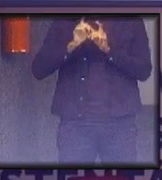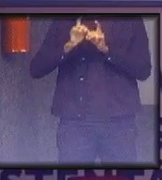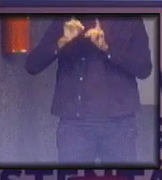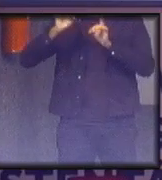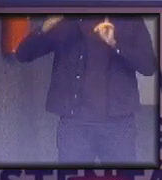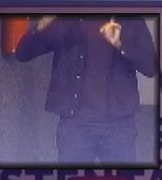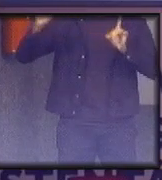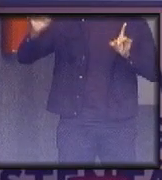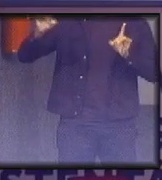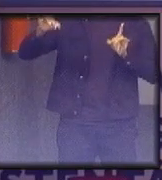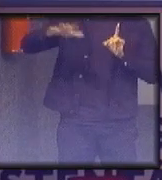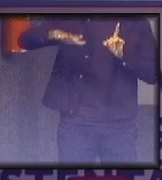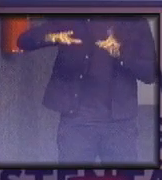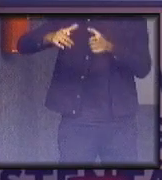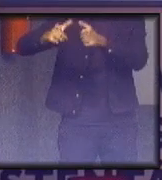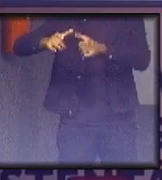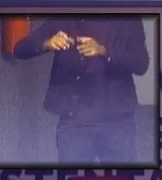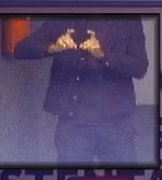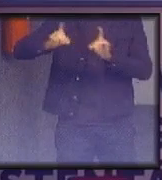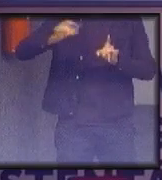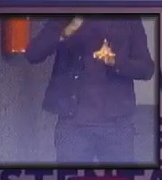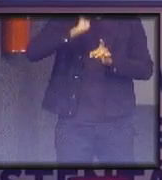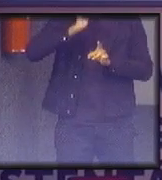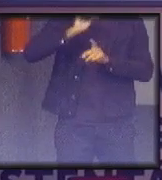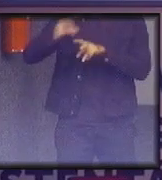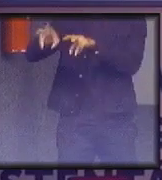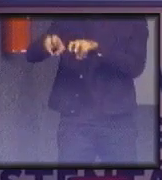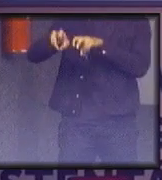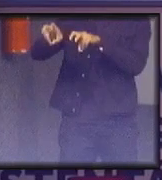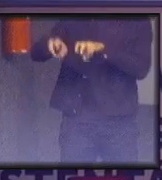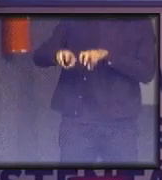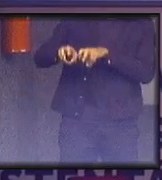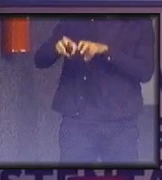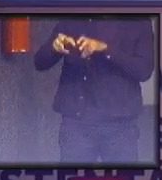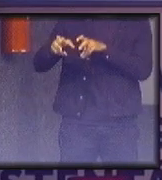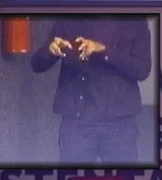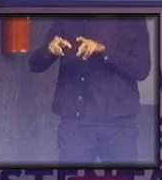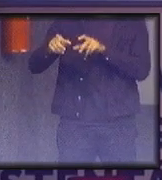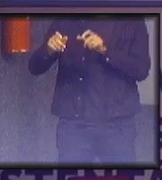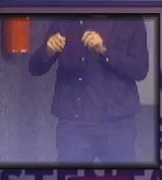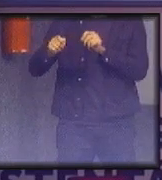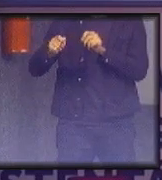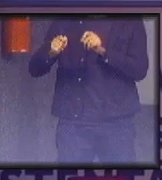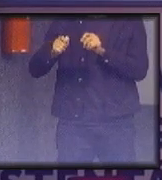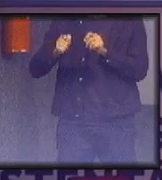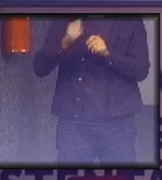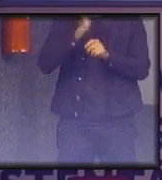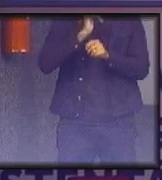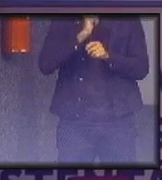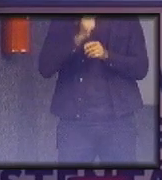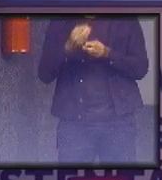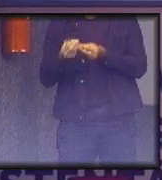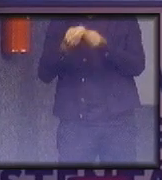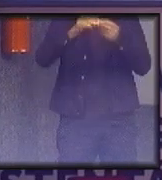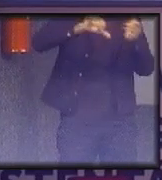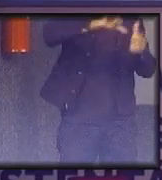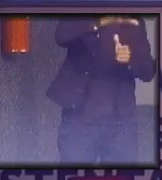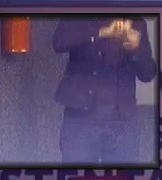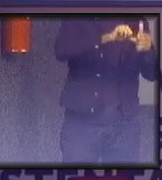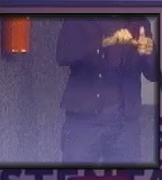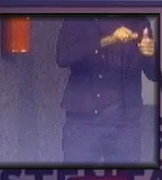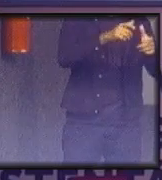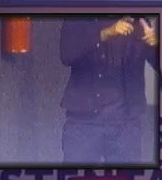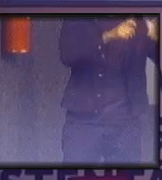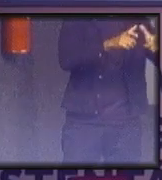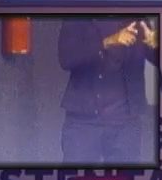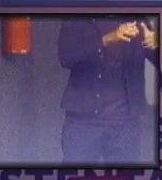daqui, em fazendas solares, e compensar isso na sua conta de energia elétrica. É uma forma do poder